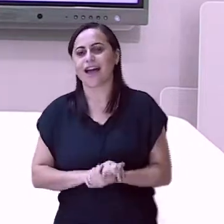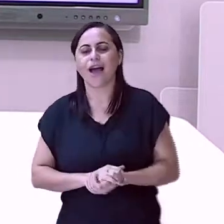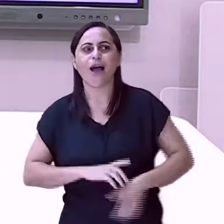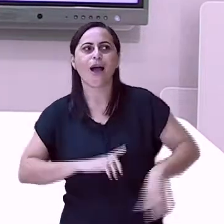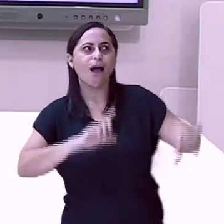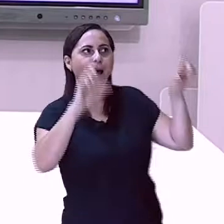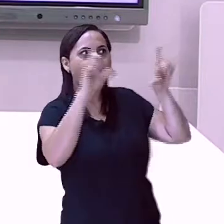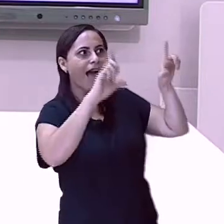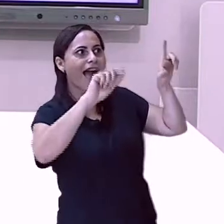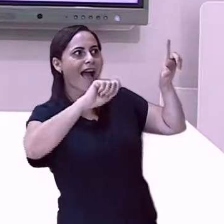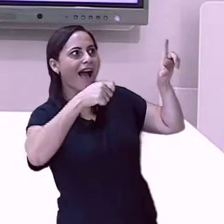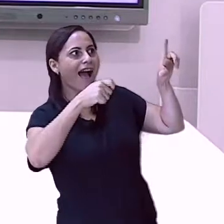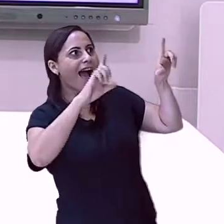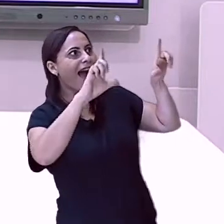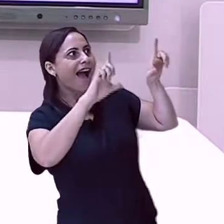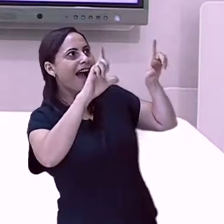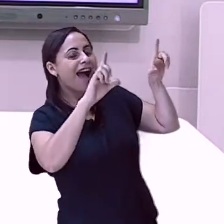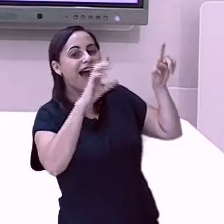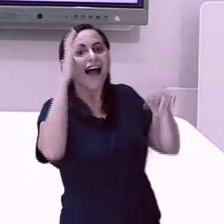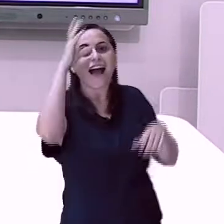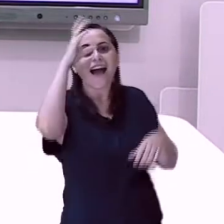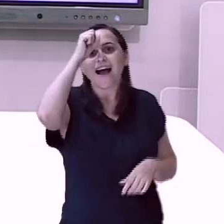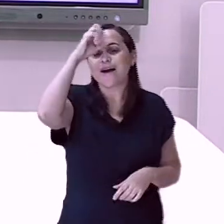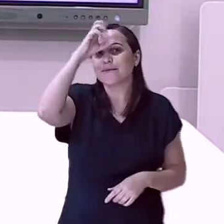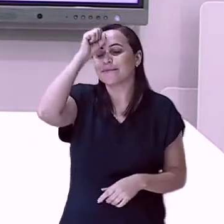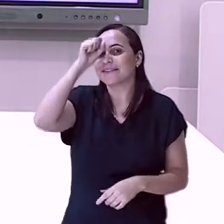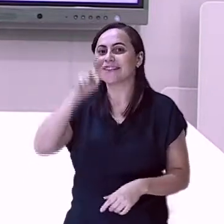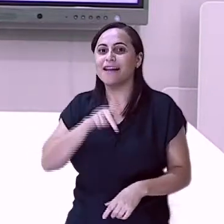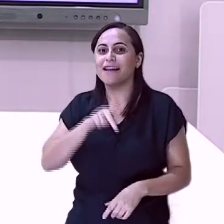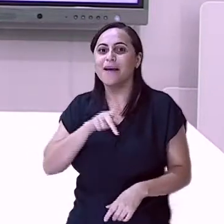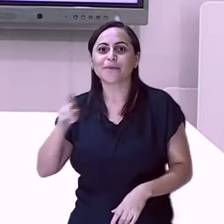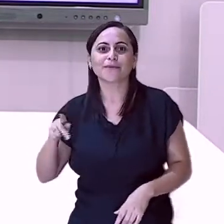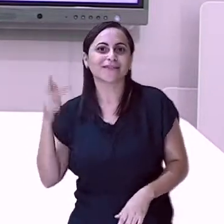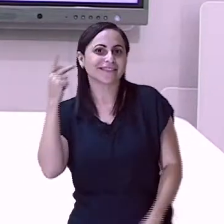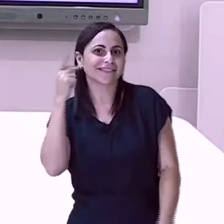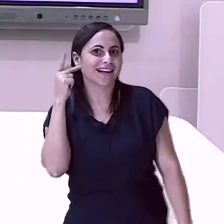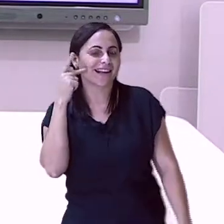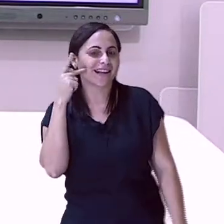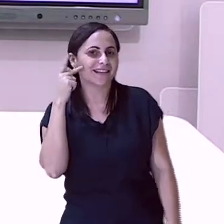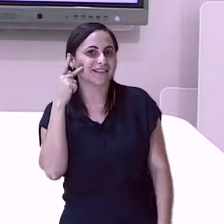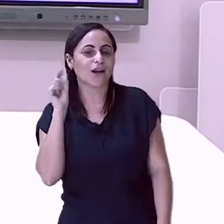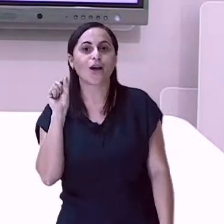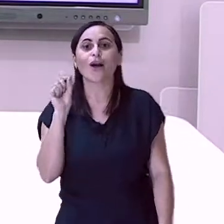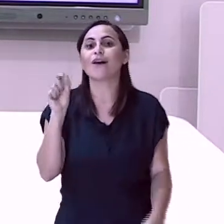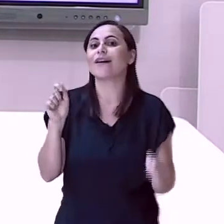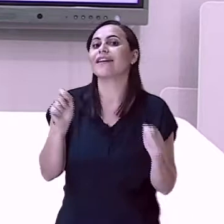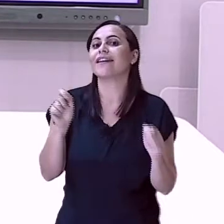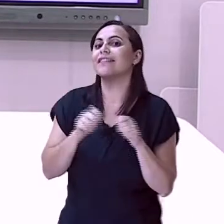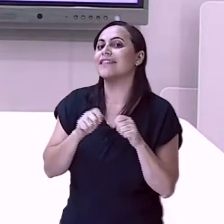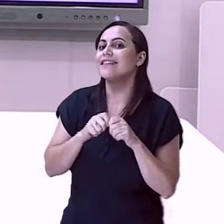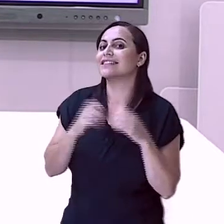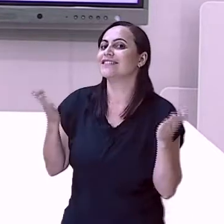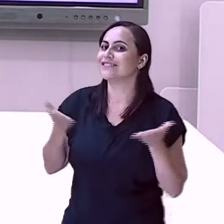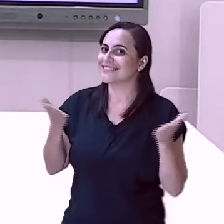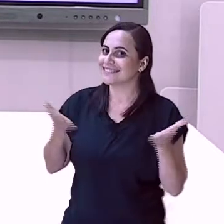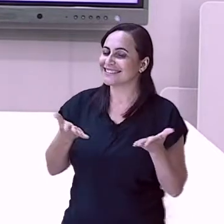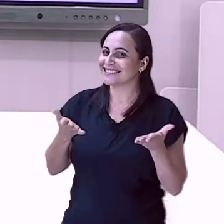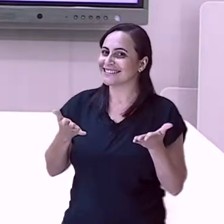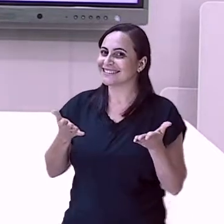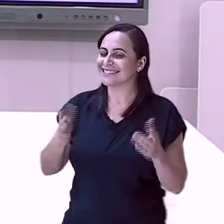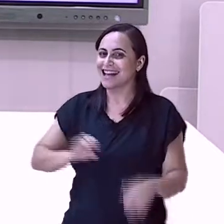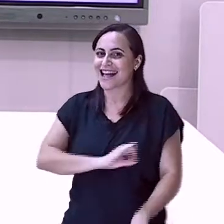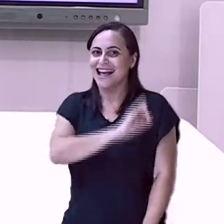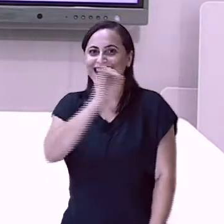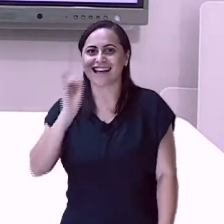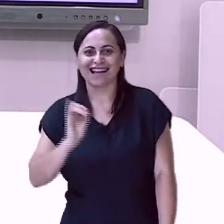Liguei a TV para aprender com a professora Karina o que vamos fazer. Ei,